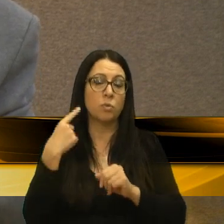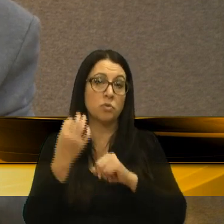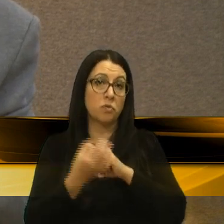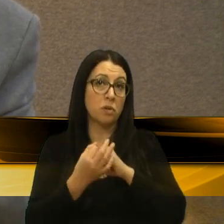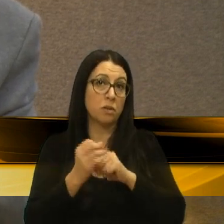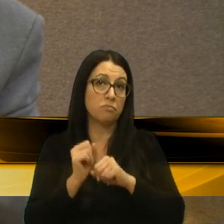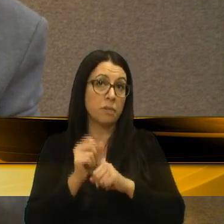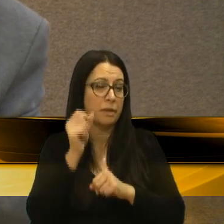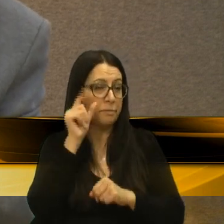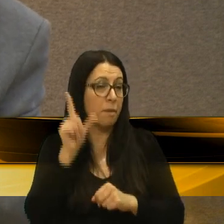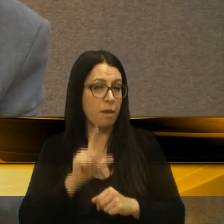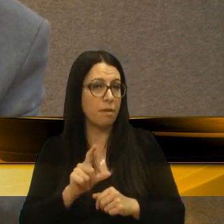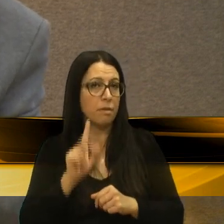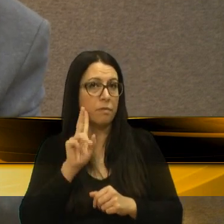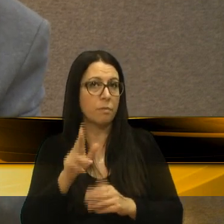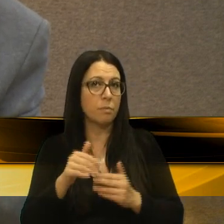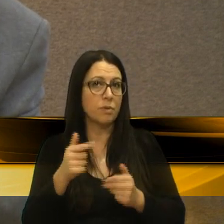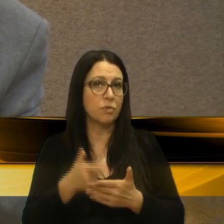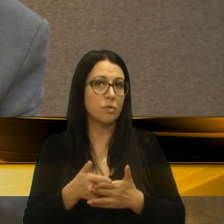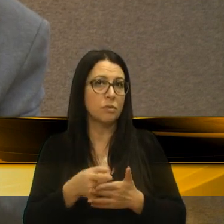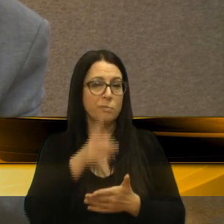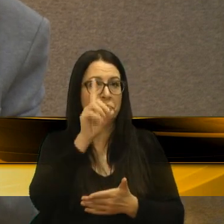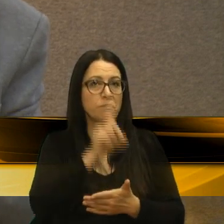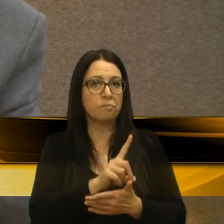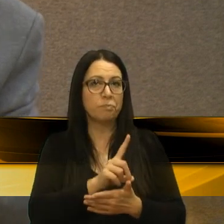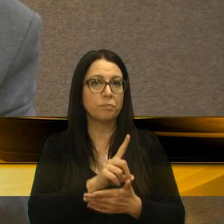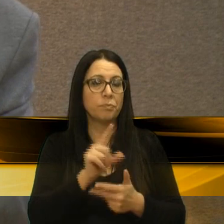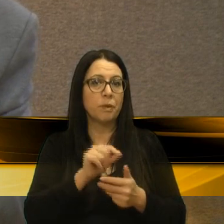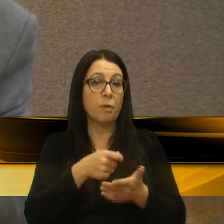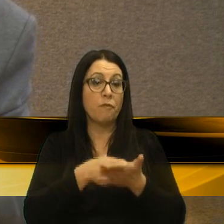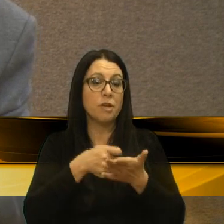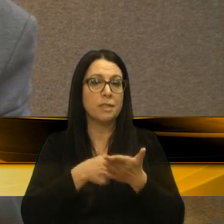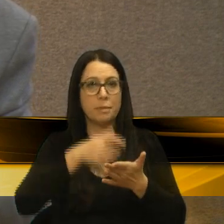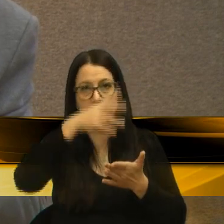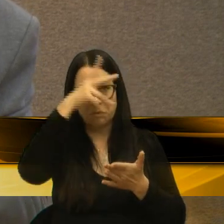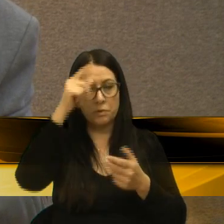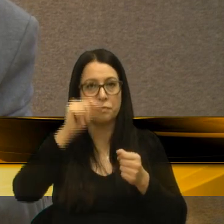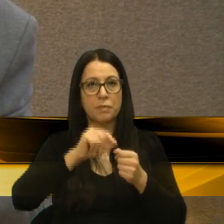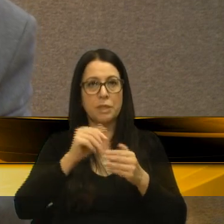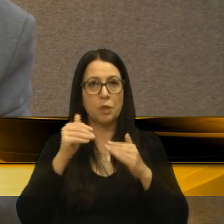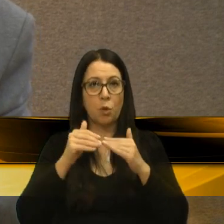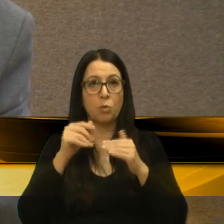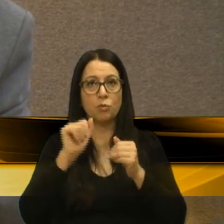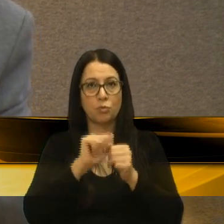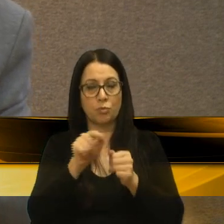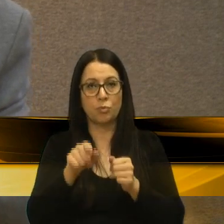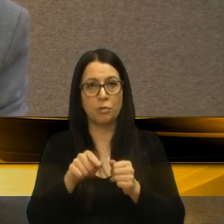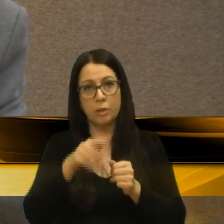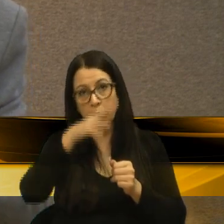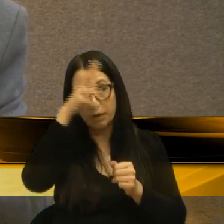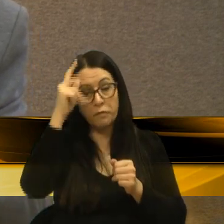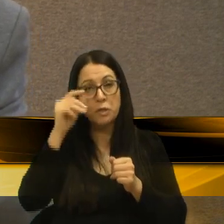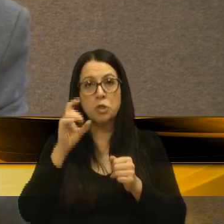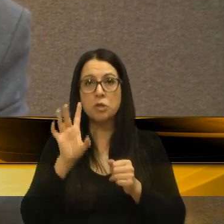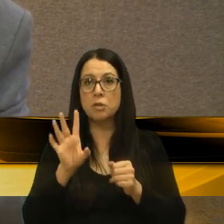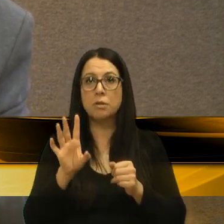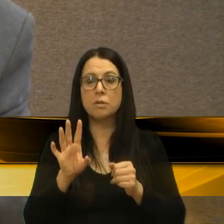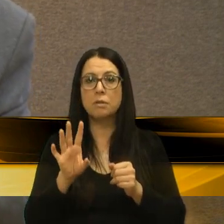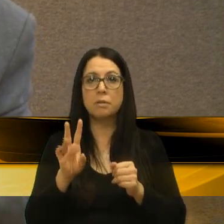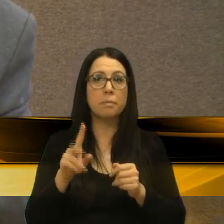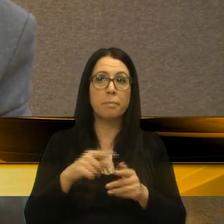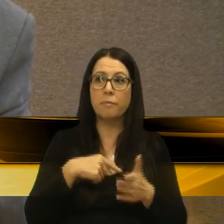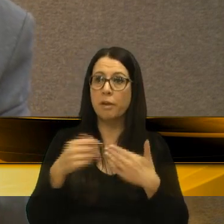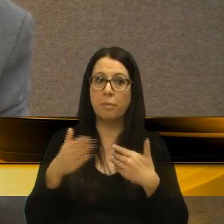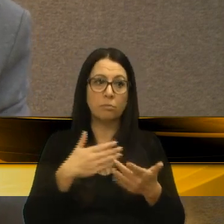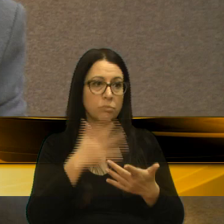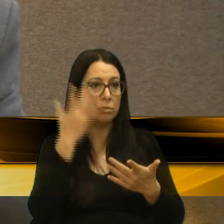espertamente, estão reivindicando um direito até para forçar a Prefeitura a fazer o acordo com eles. A Prefeitura simplesmente bate cabeça